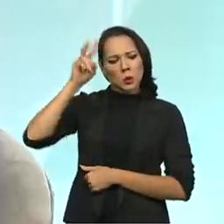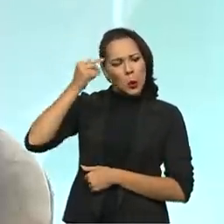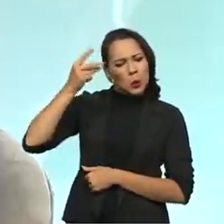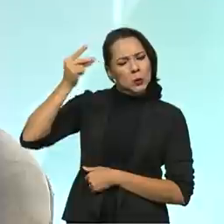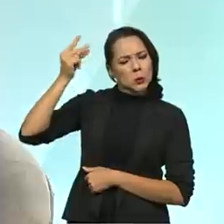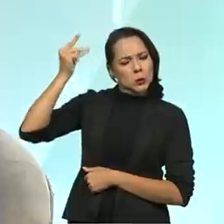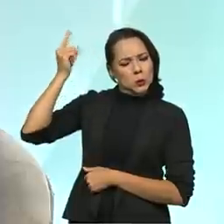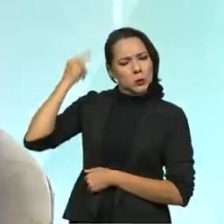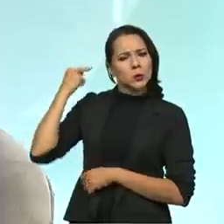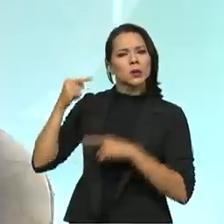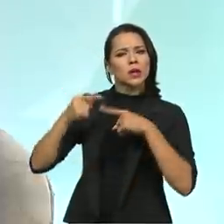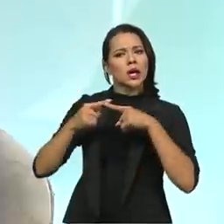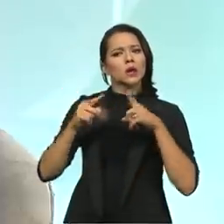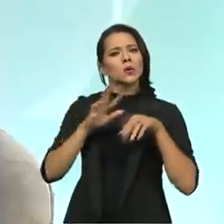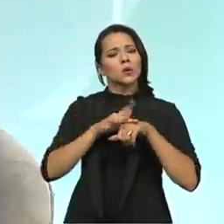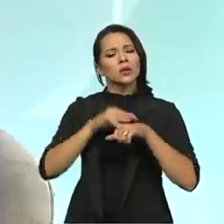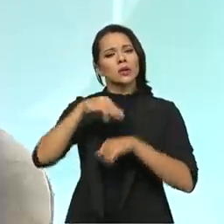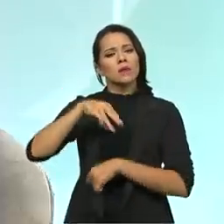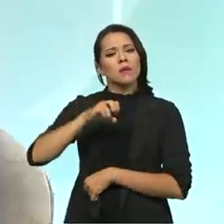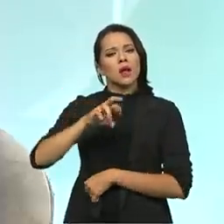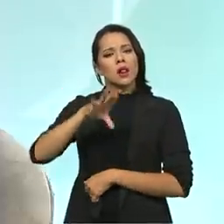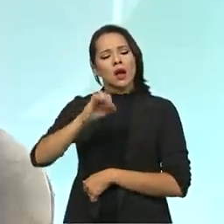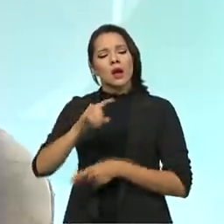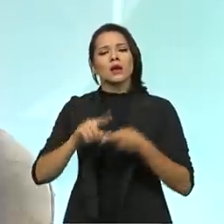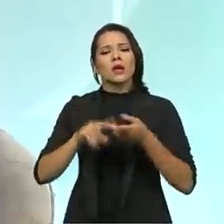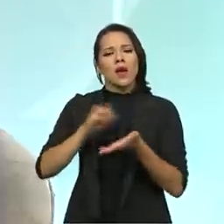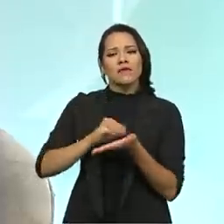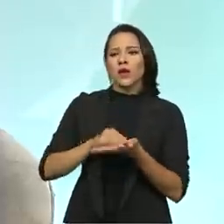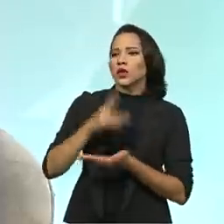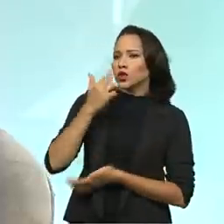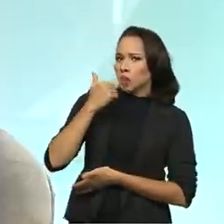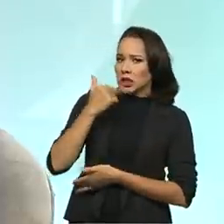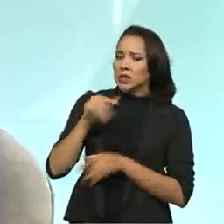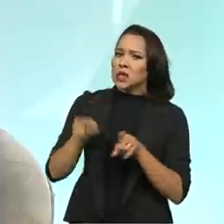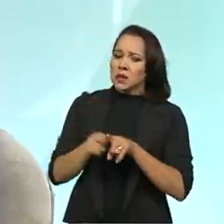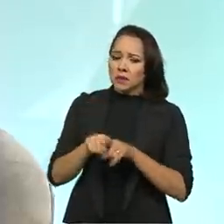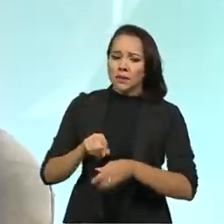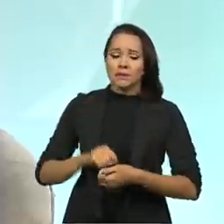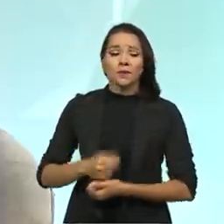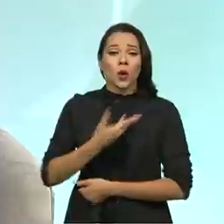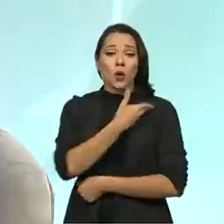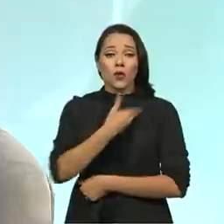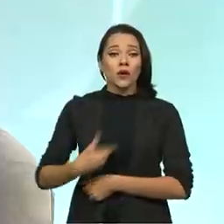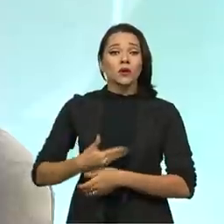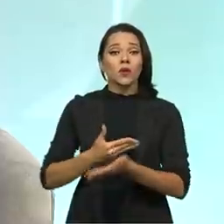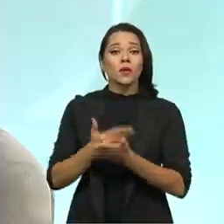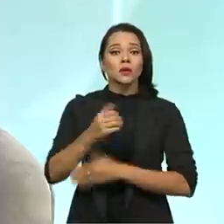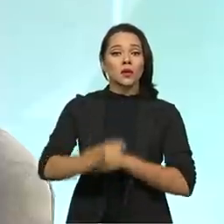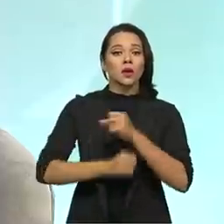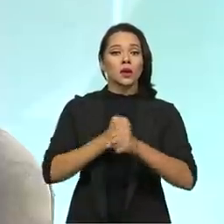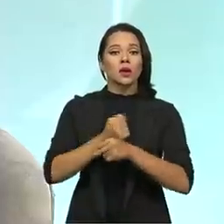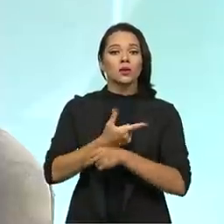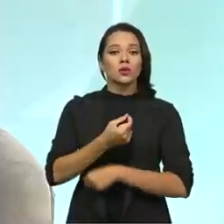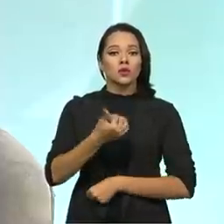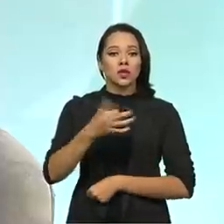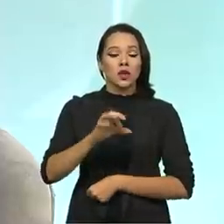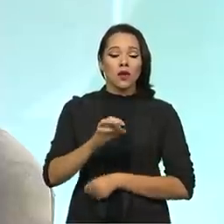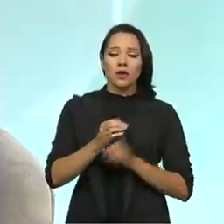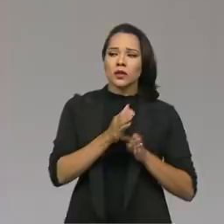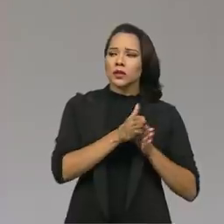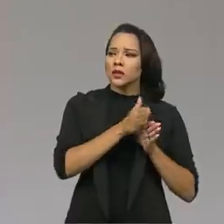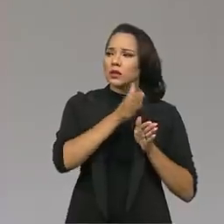problemas relacionados à malária, os problemas relacionados à desnutrição. Esse governo começou em 2019 e, desde então,